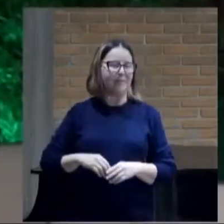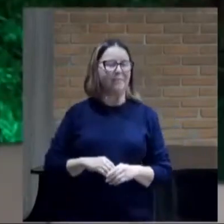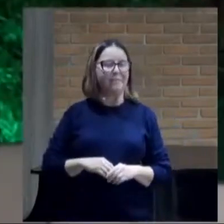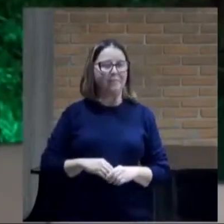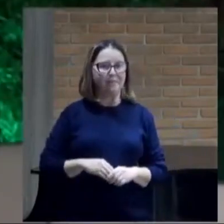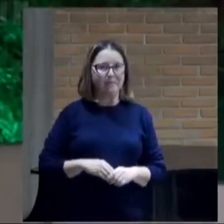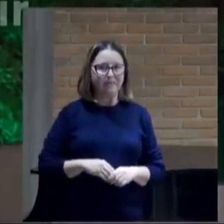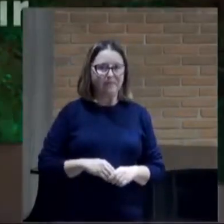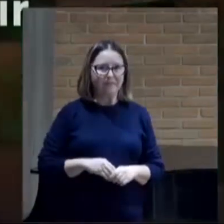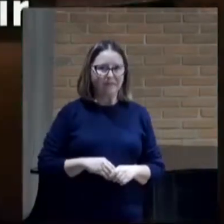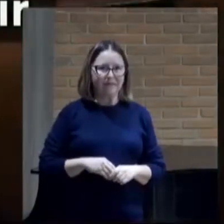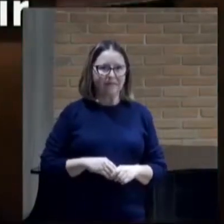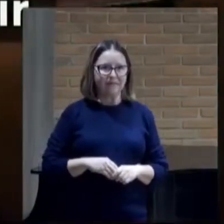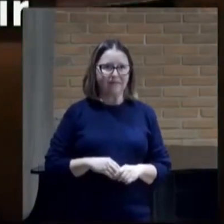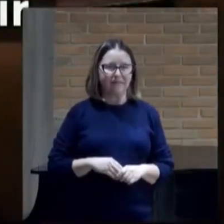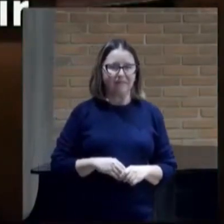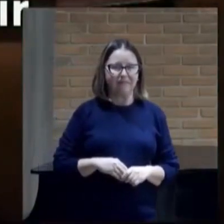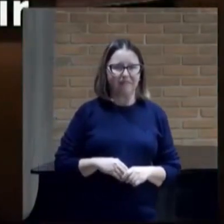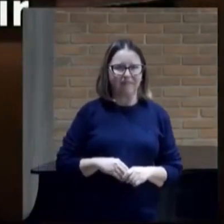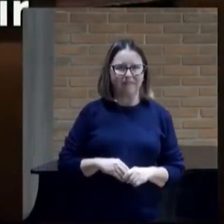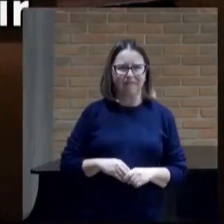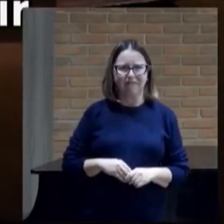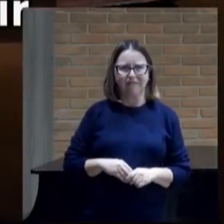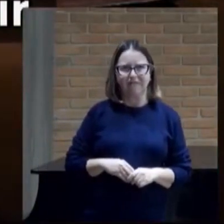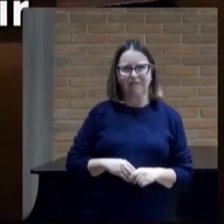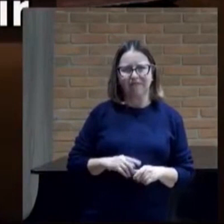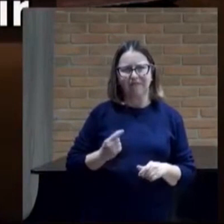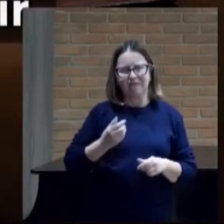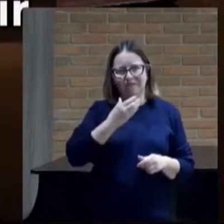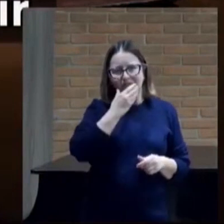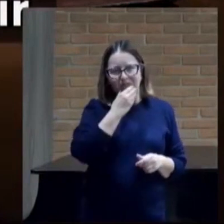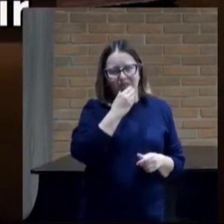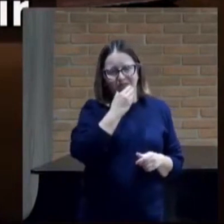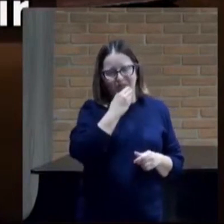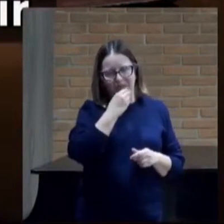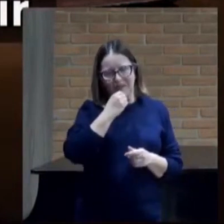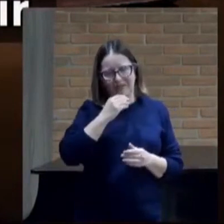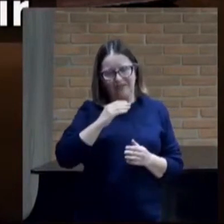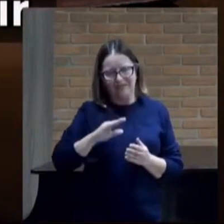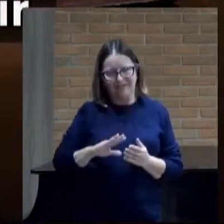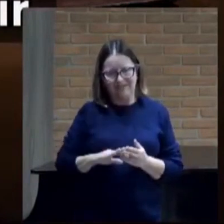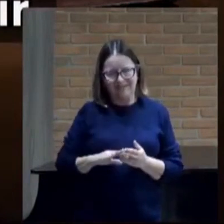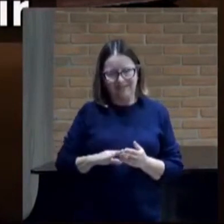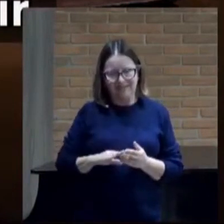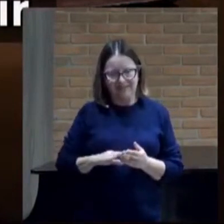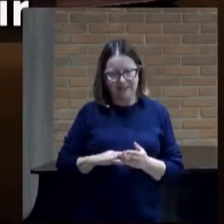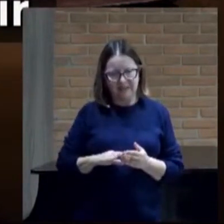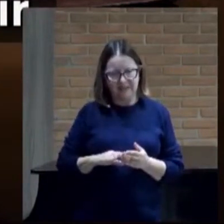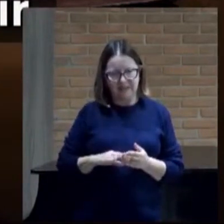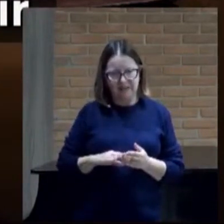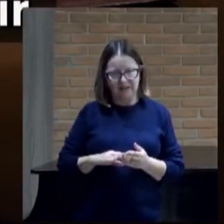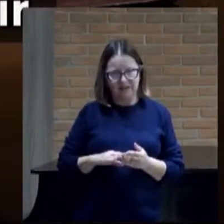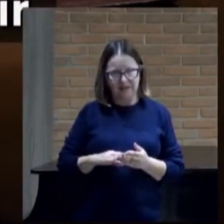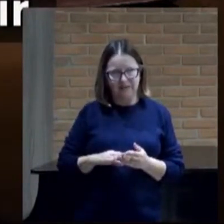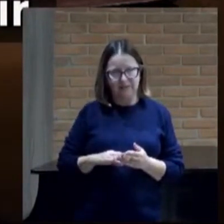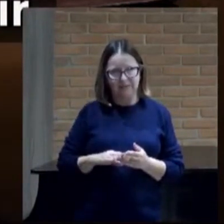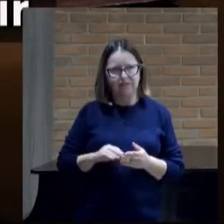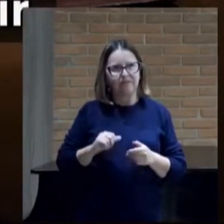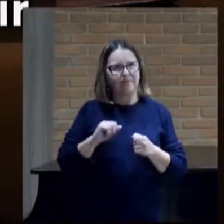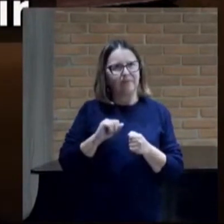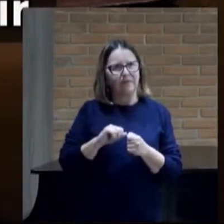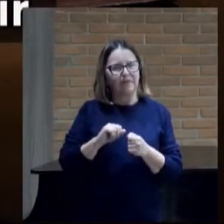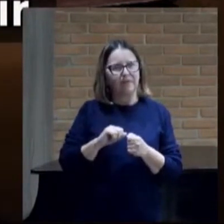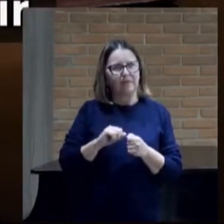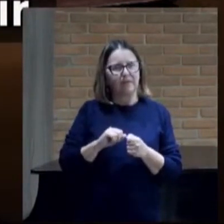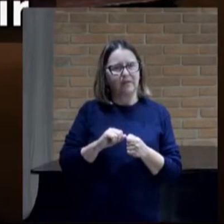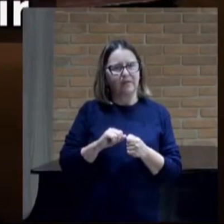Continue. Aleluia. Zedequias, filho de Quenaana, fez, fez para si